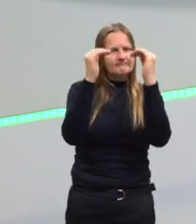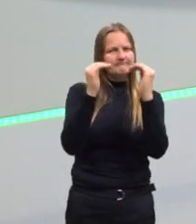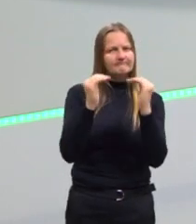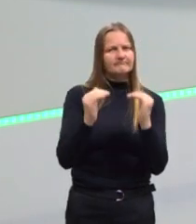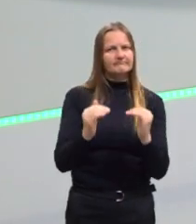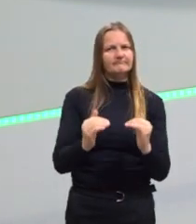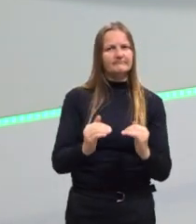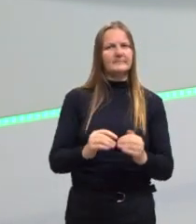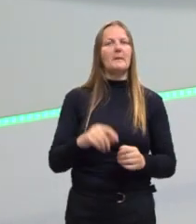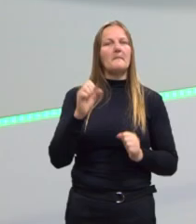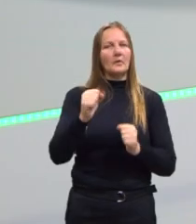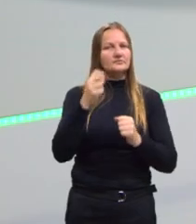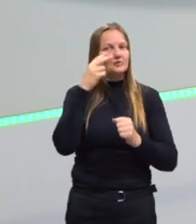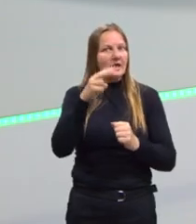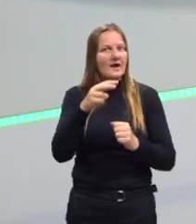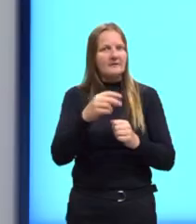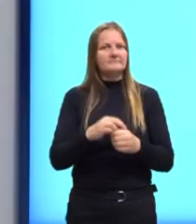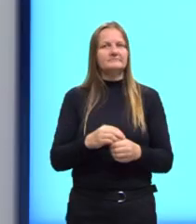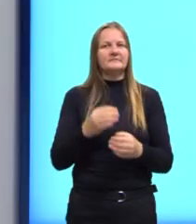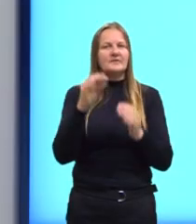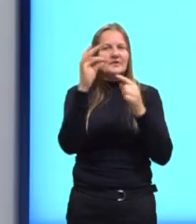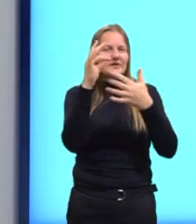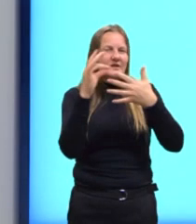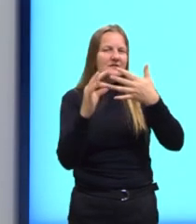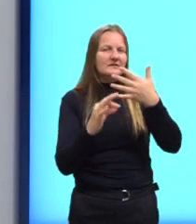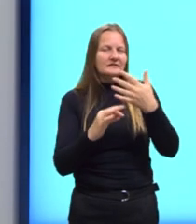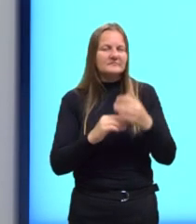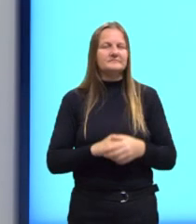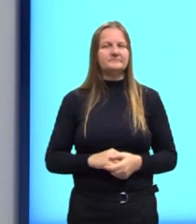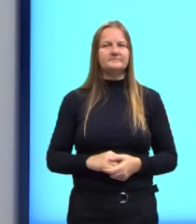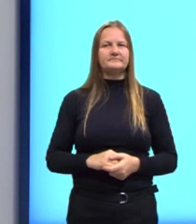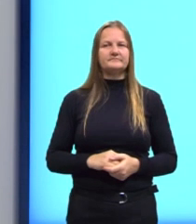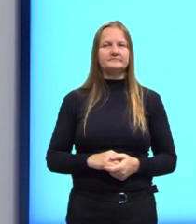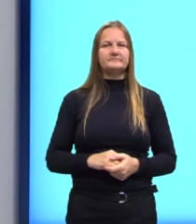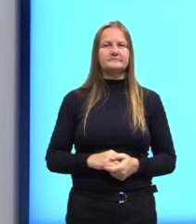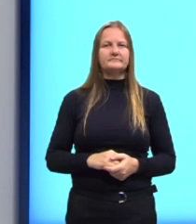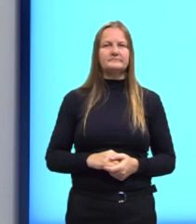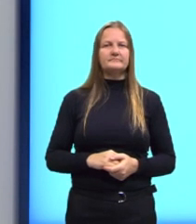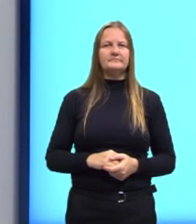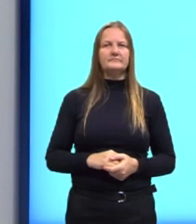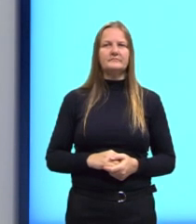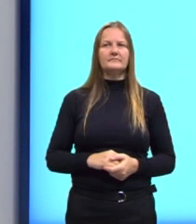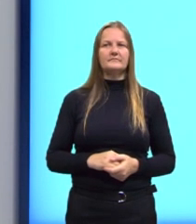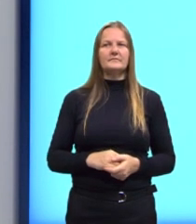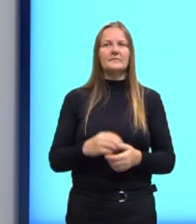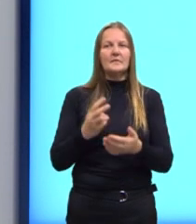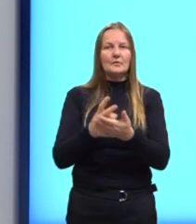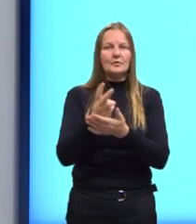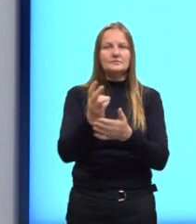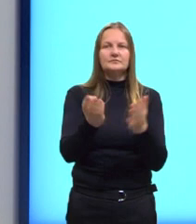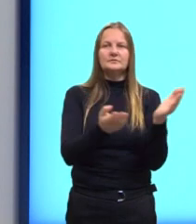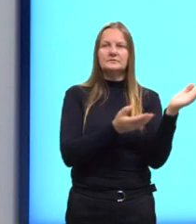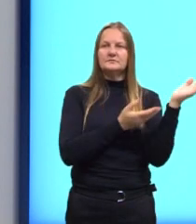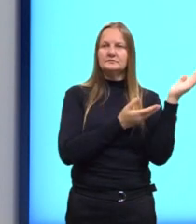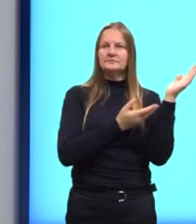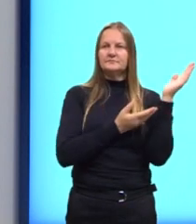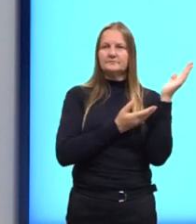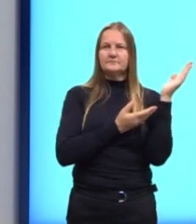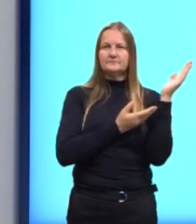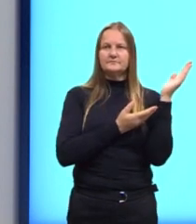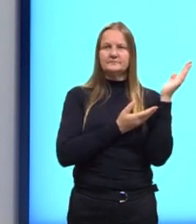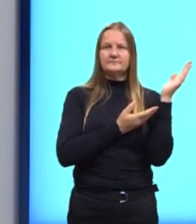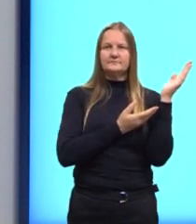direitinho, bonitinho, lá para te acompanhar e não perder nenhum detalhe. E, continuando aqui, então, na